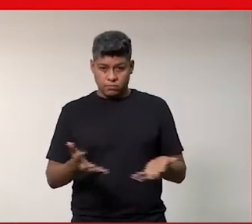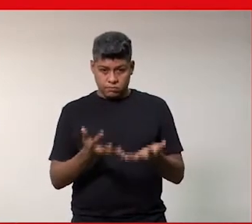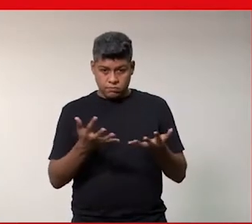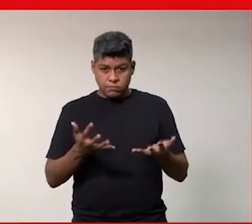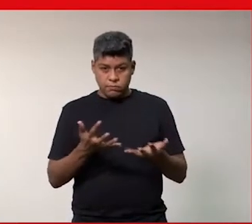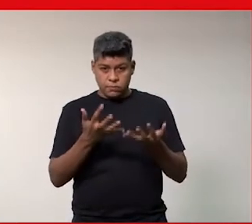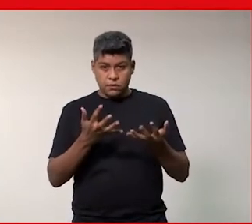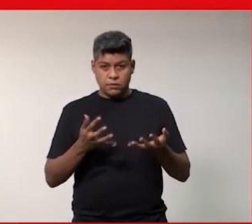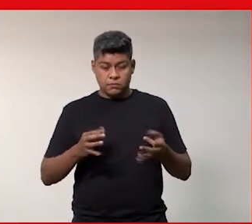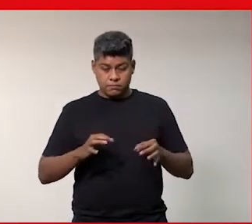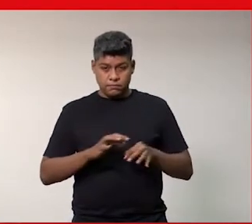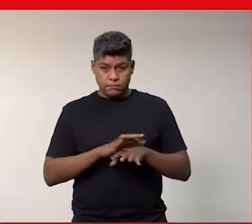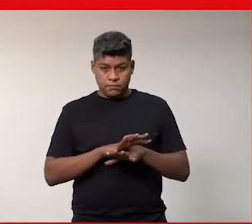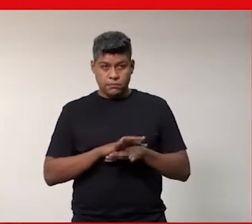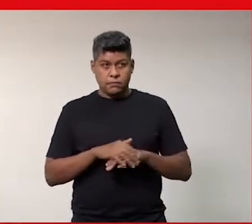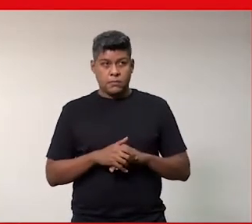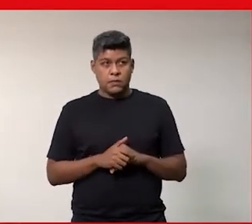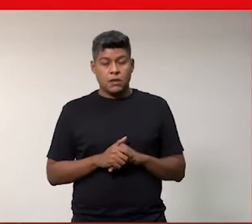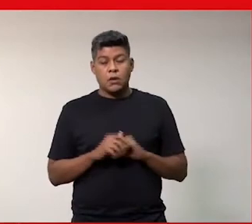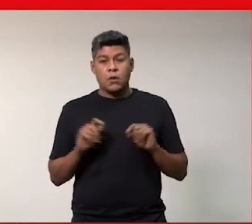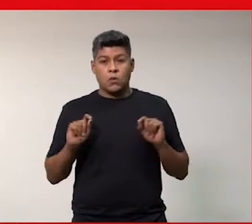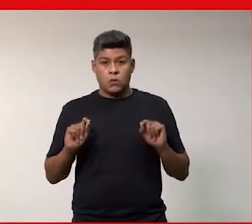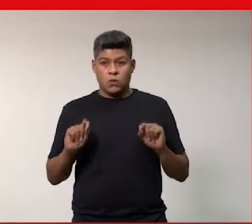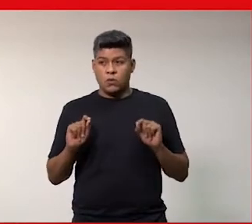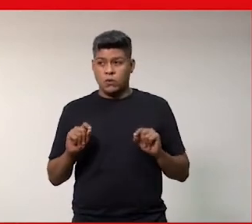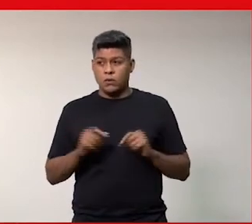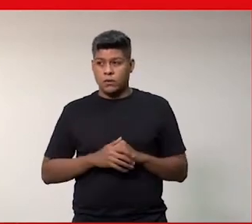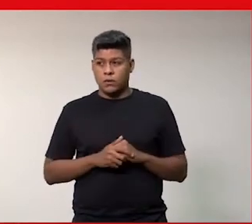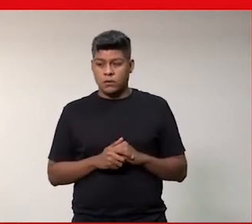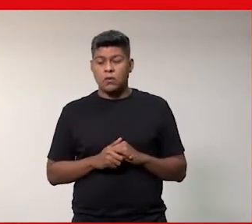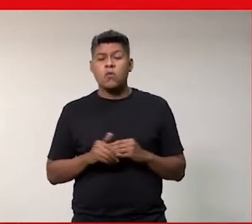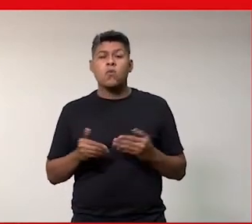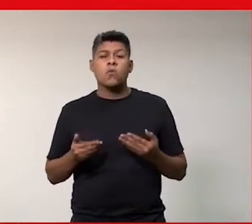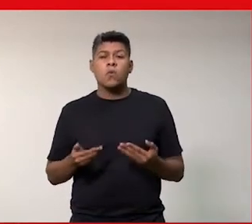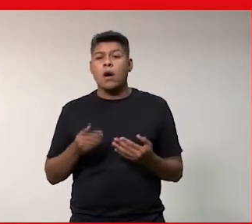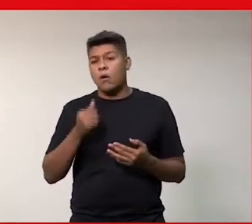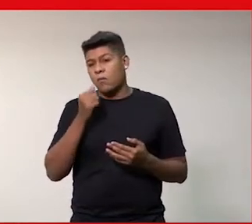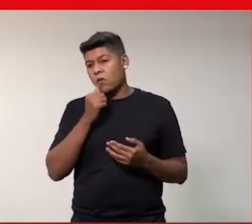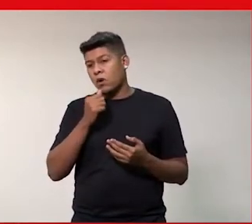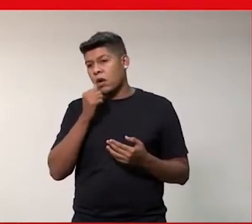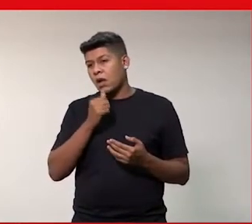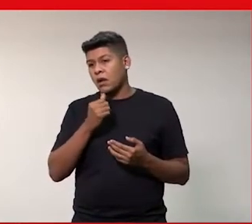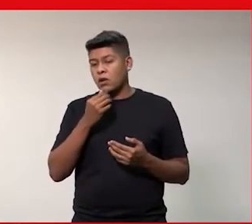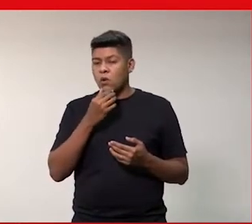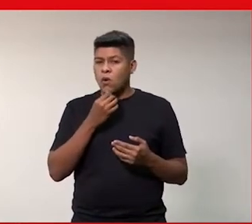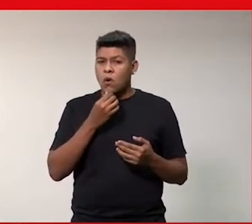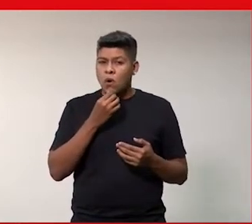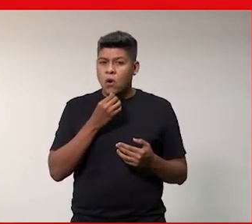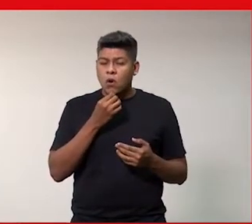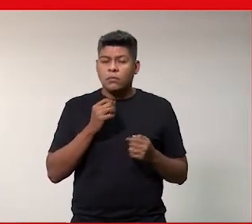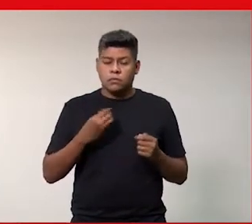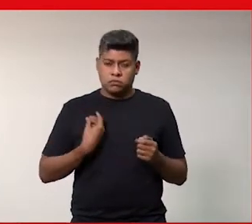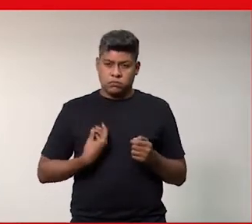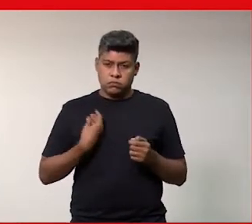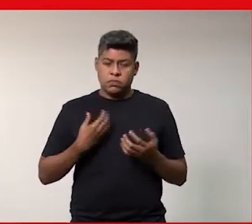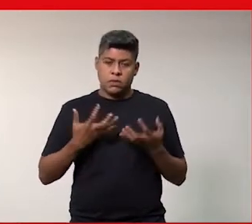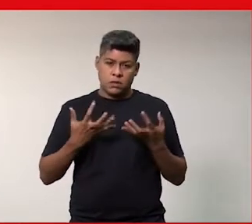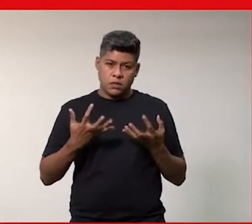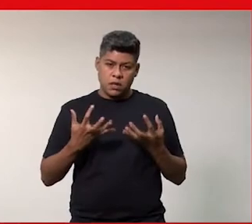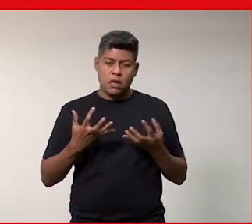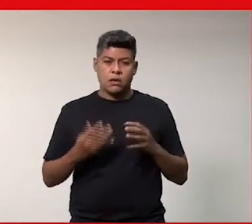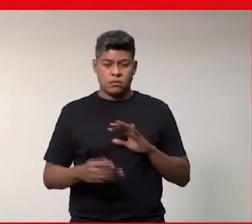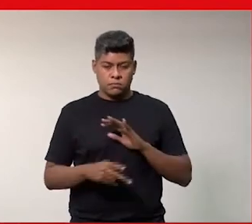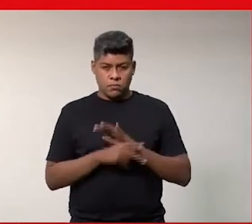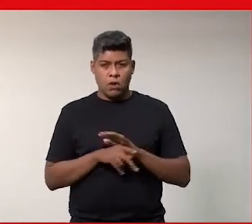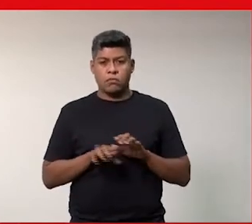fala de encerramento que é quais mulheres quais meninas e quais mulheres nós estamos querendo trazer para